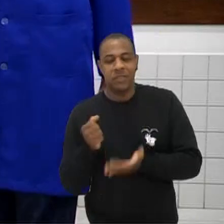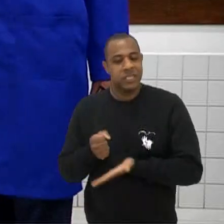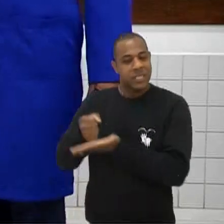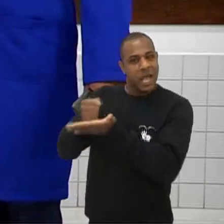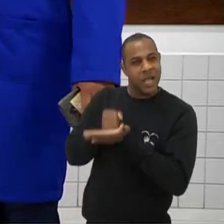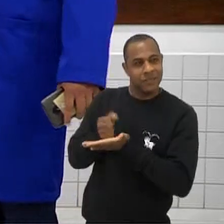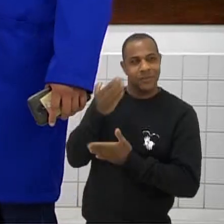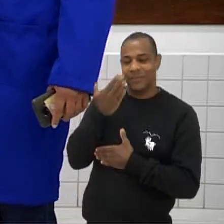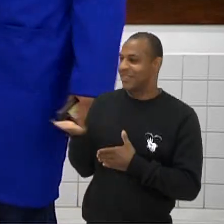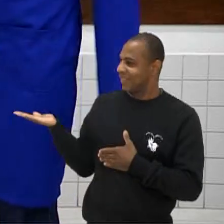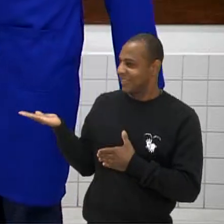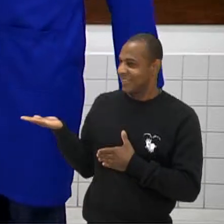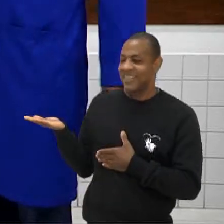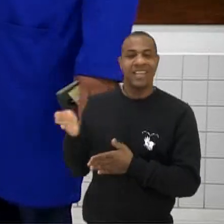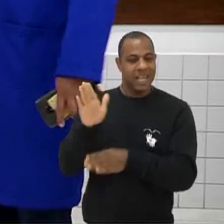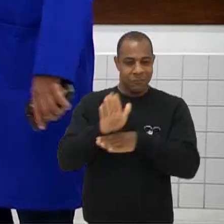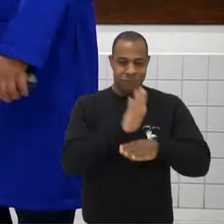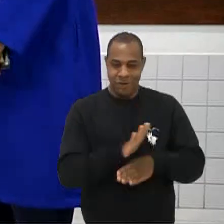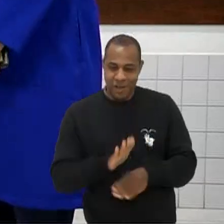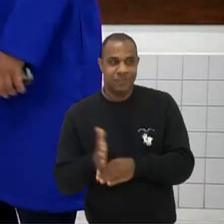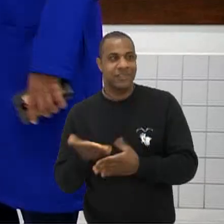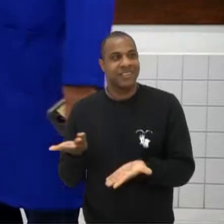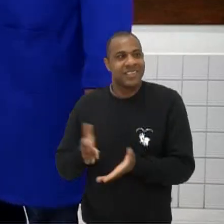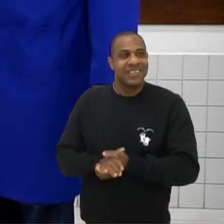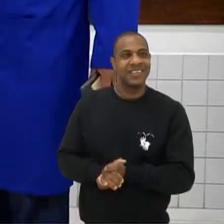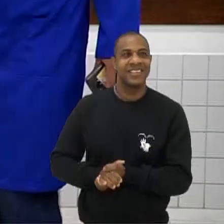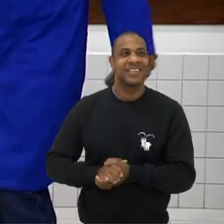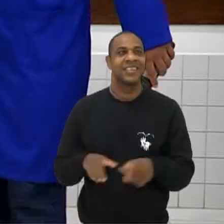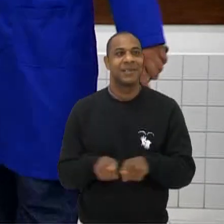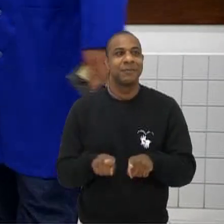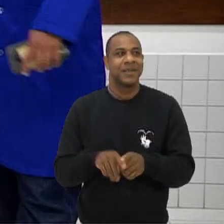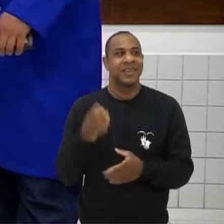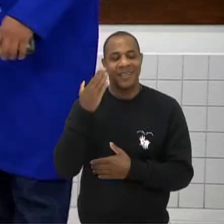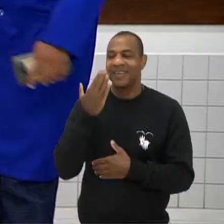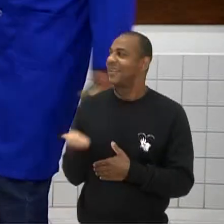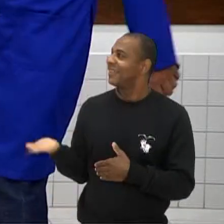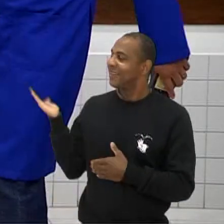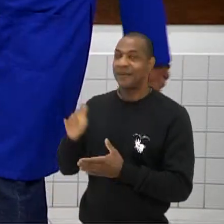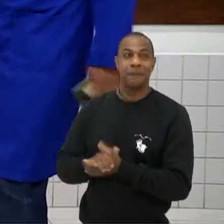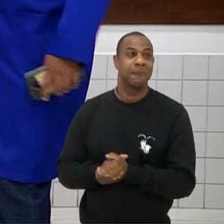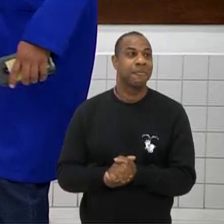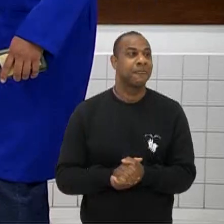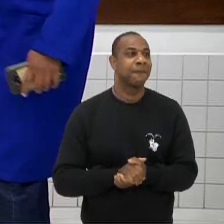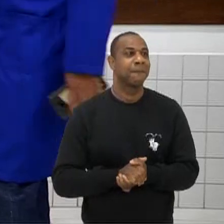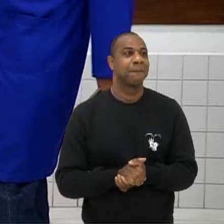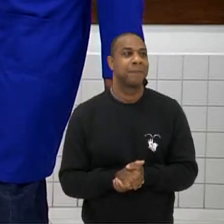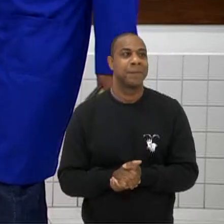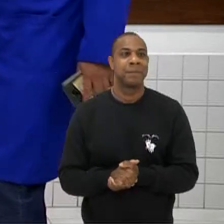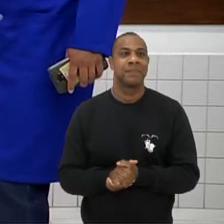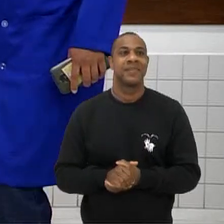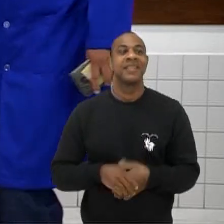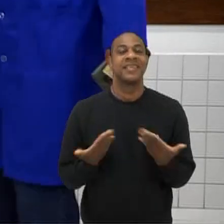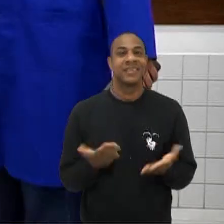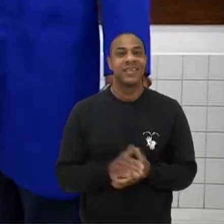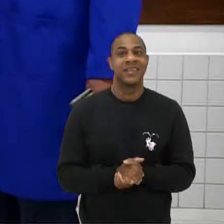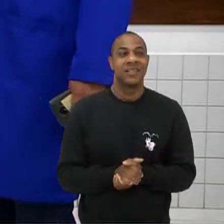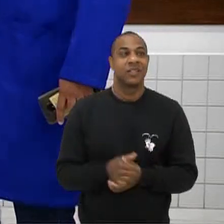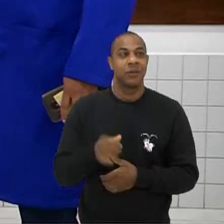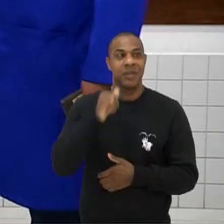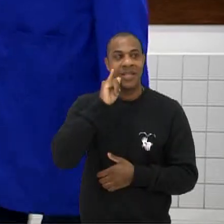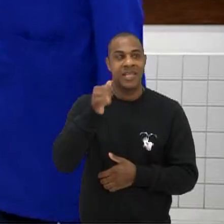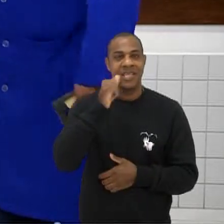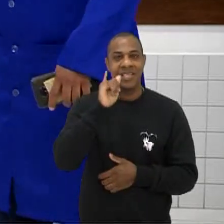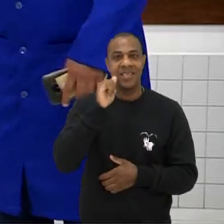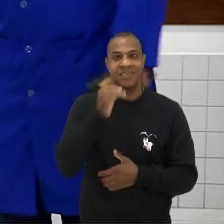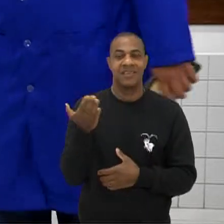suporte Para a gente aqui Nas nossas aulas né É verdade Olha Viviane Show de bola aqui querida E sobre energia potencial Vamos lá Viviane